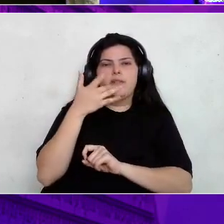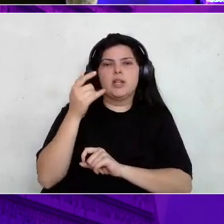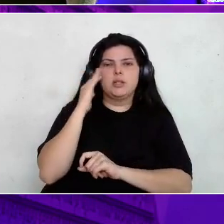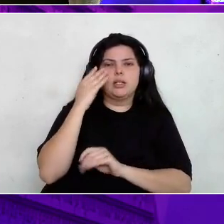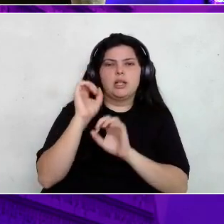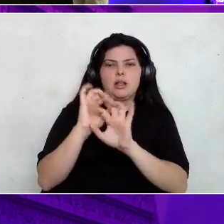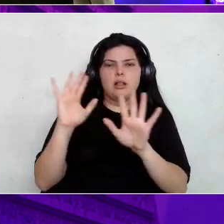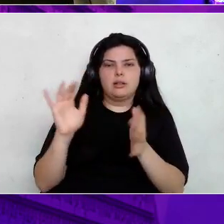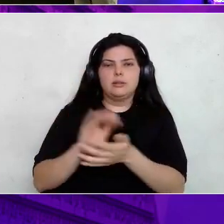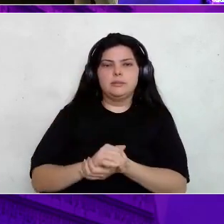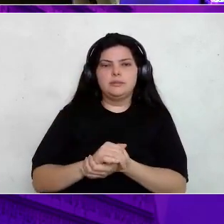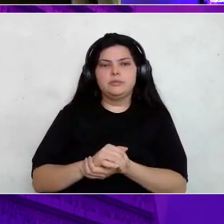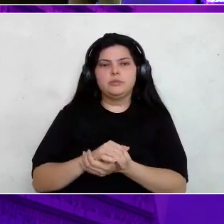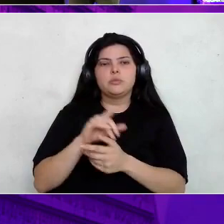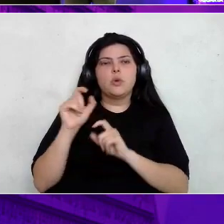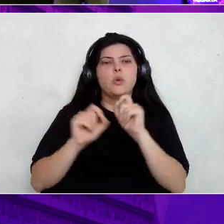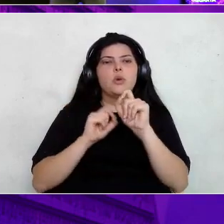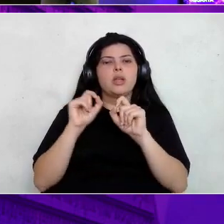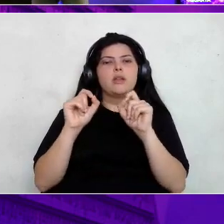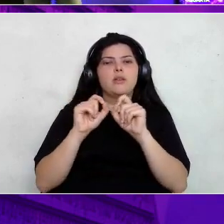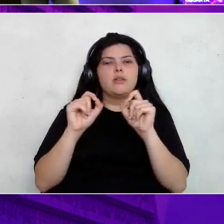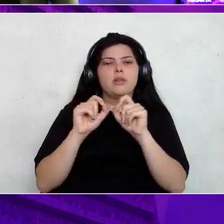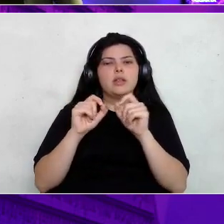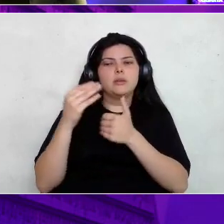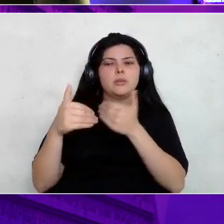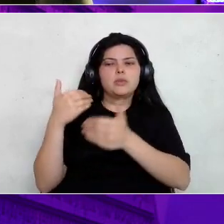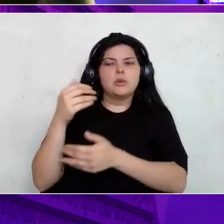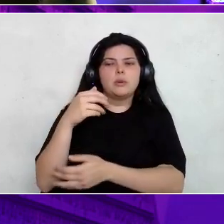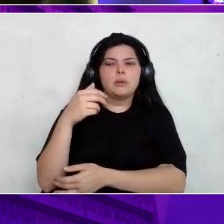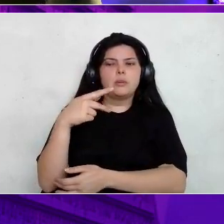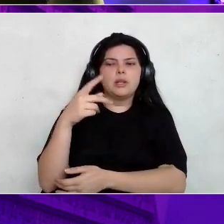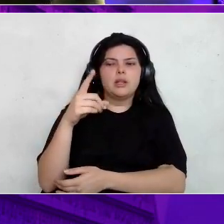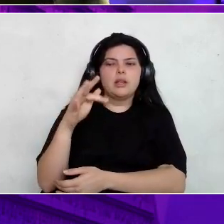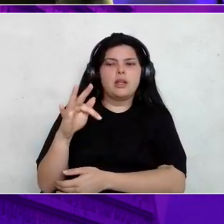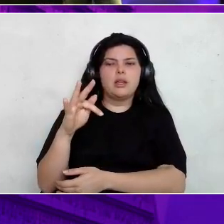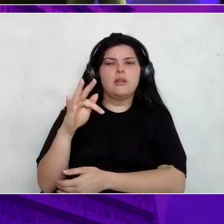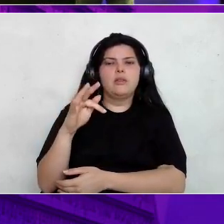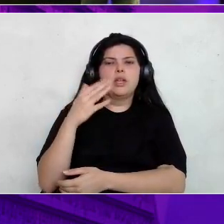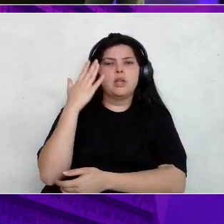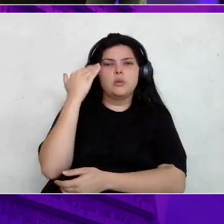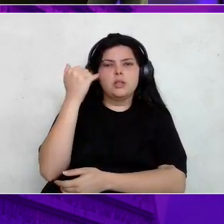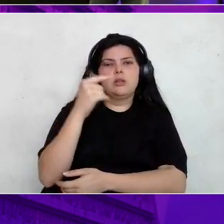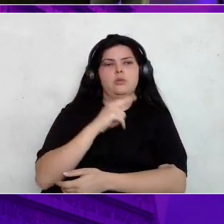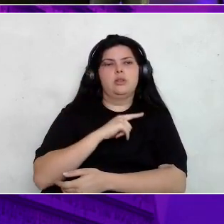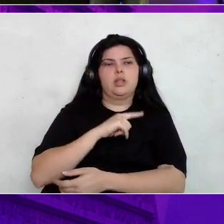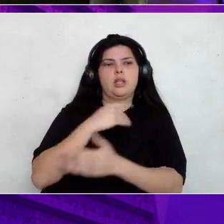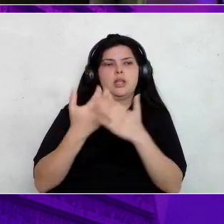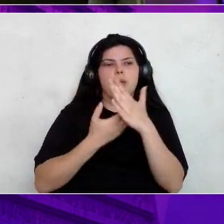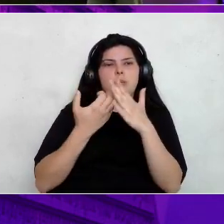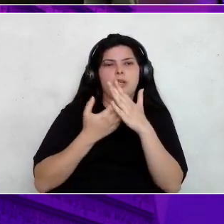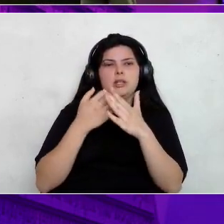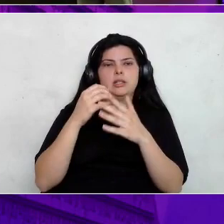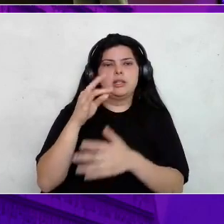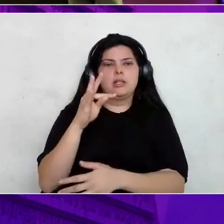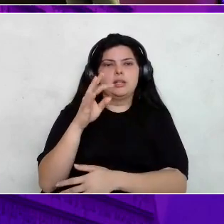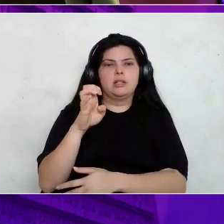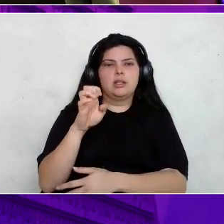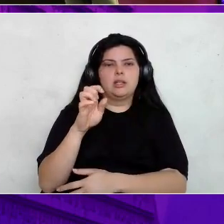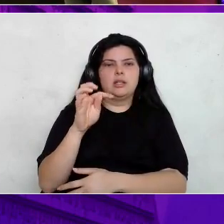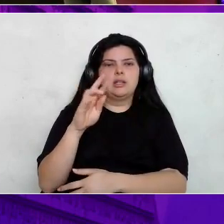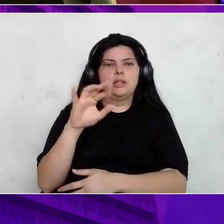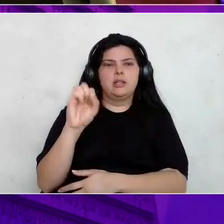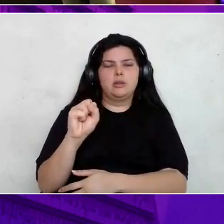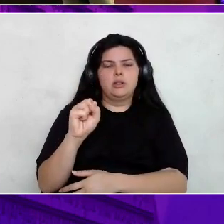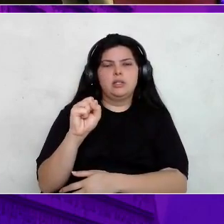Então o que a gente fez? A gente processou esse PDF. Que é um caso de sucesso que a gente tem com uma empresa que se chama Tetris. E a gente processou